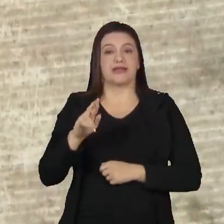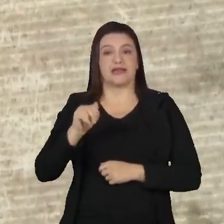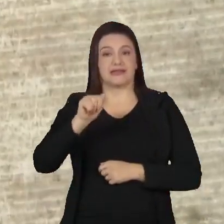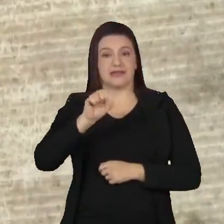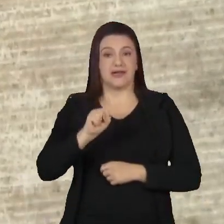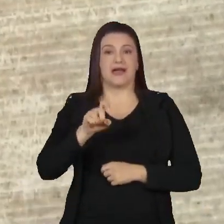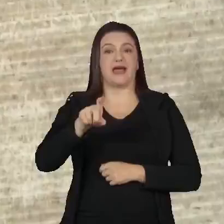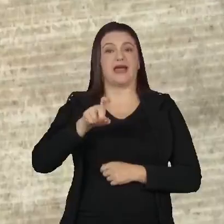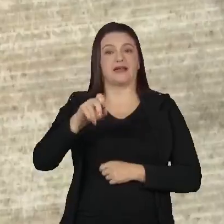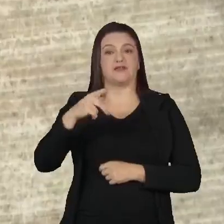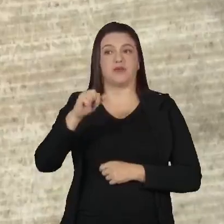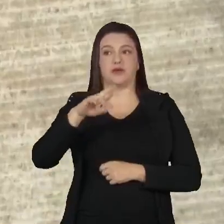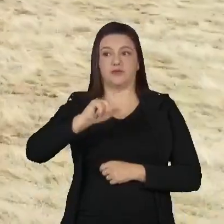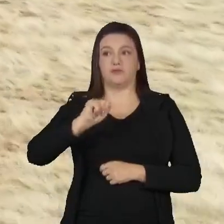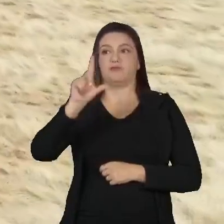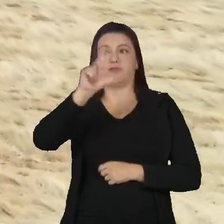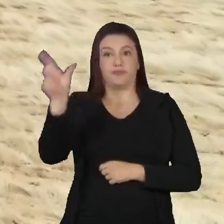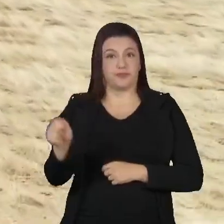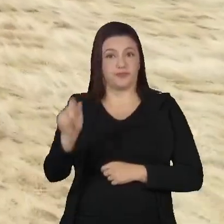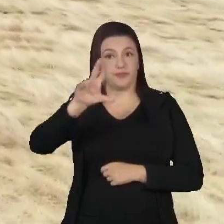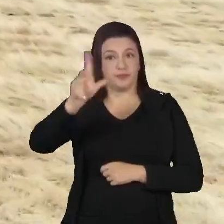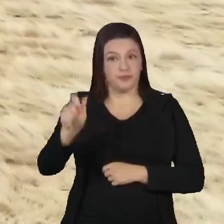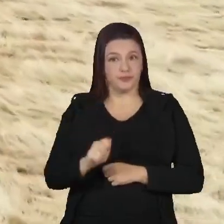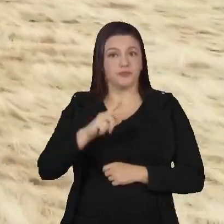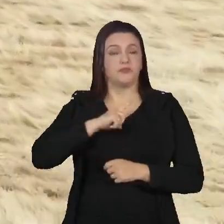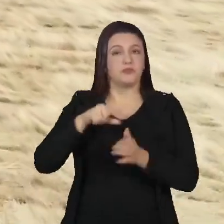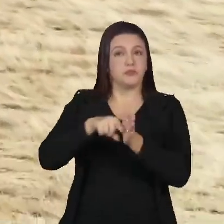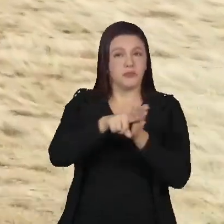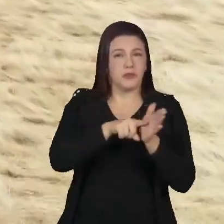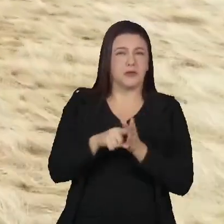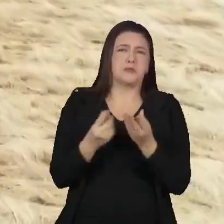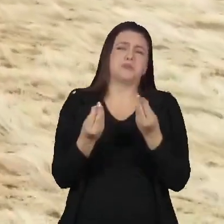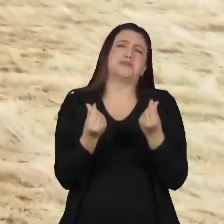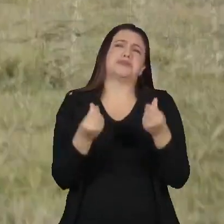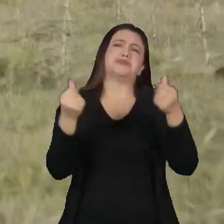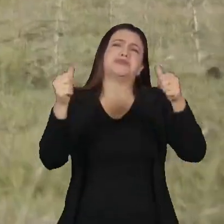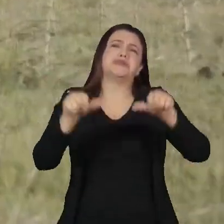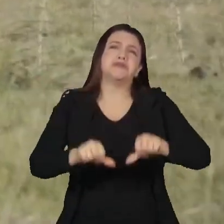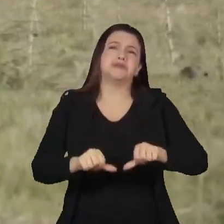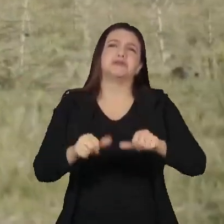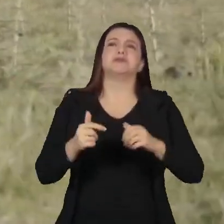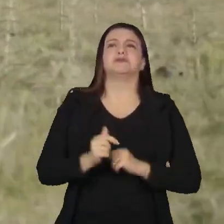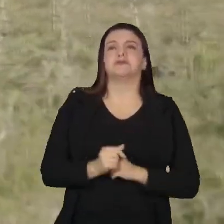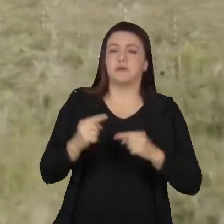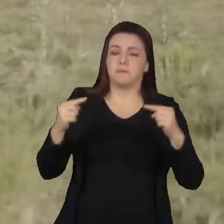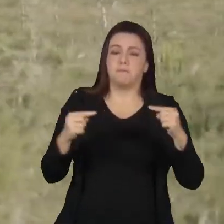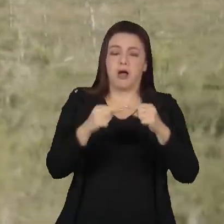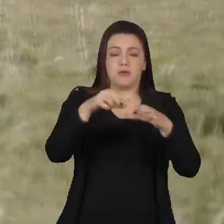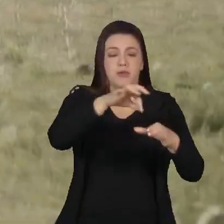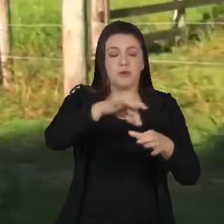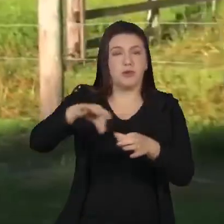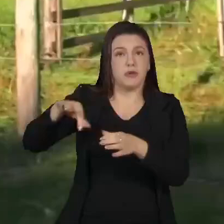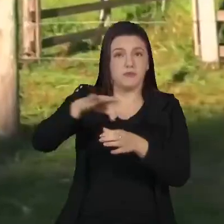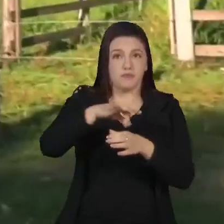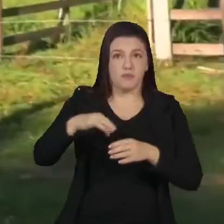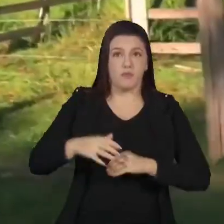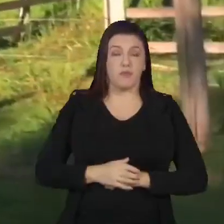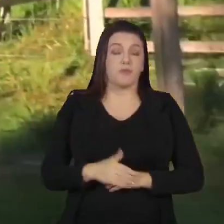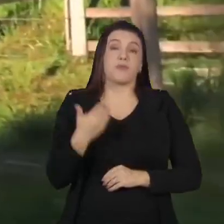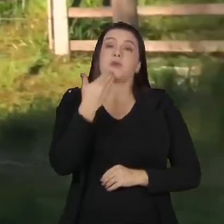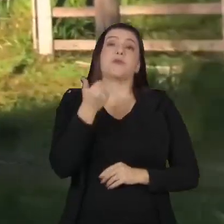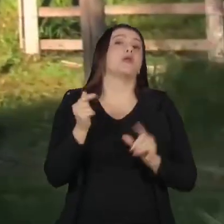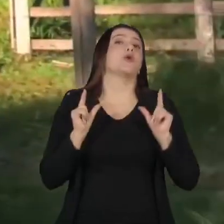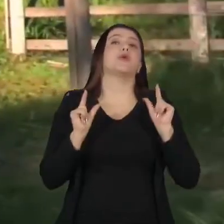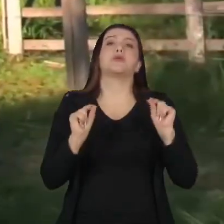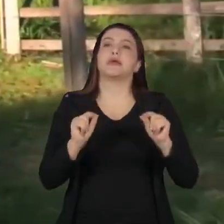regiões com pastagens subutilizadas ou de baixa qualidade que estejam aptas para o plantio da cultura. E o melhor,